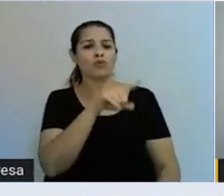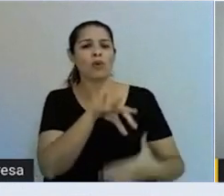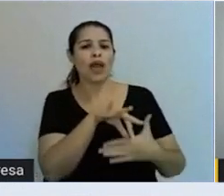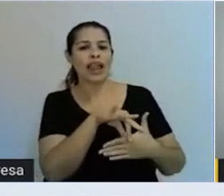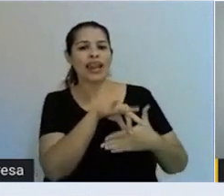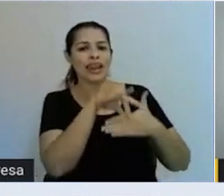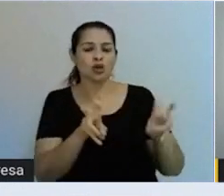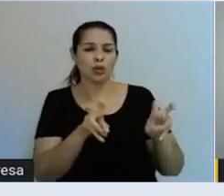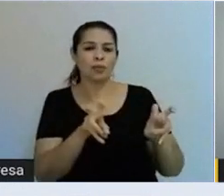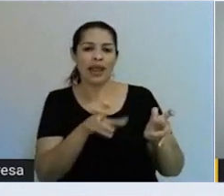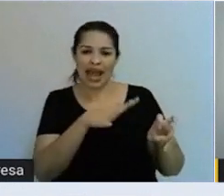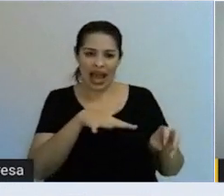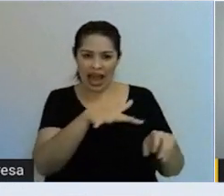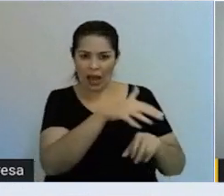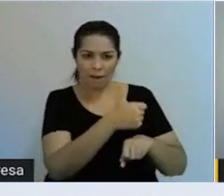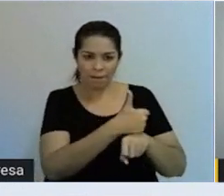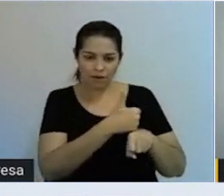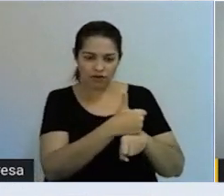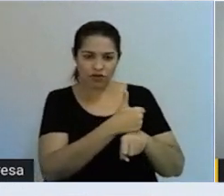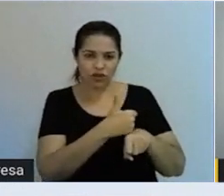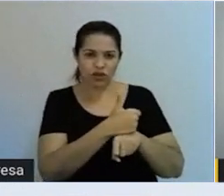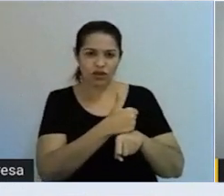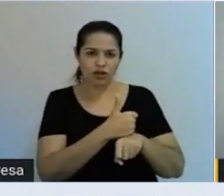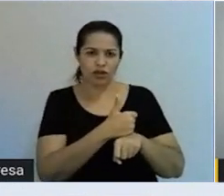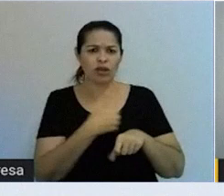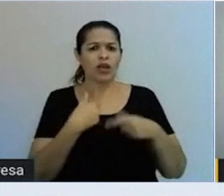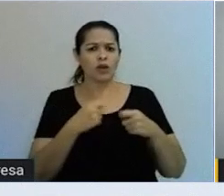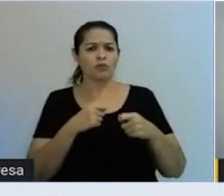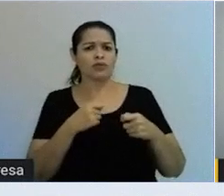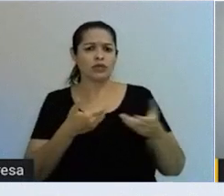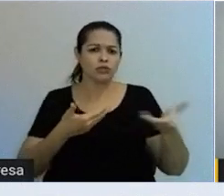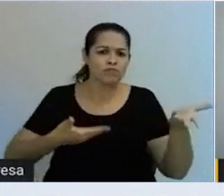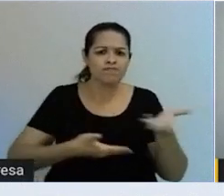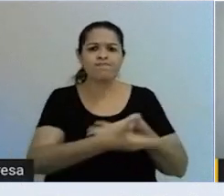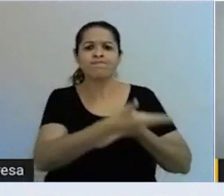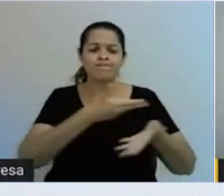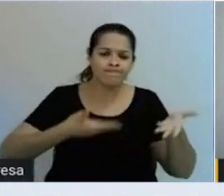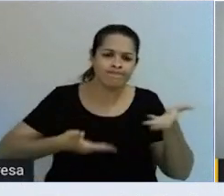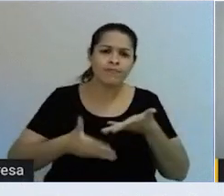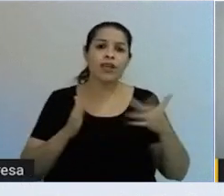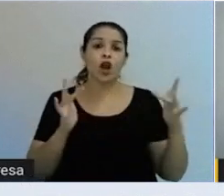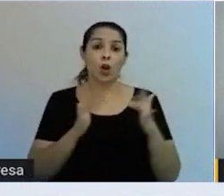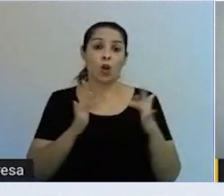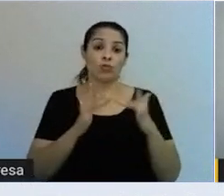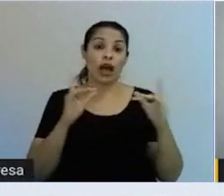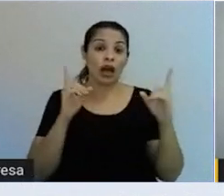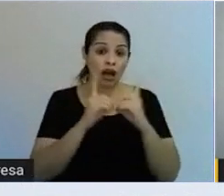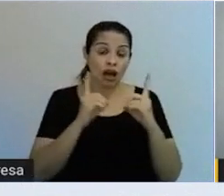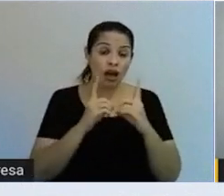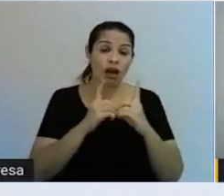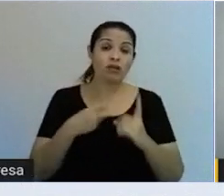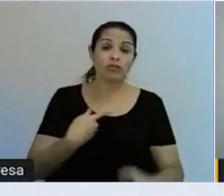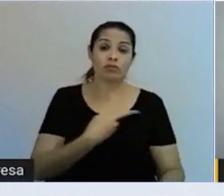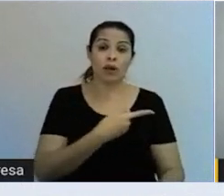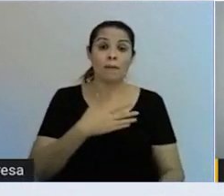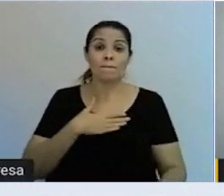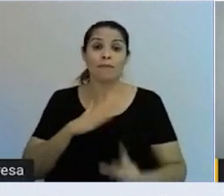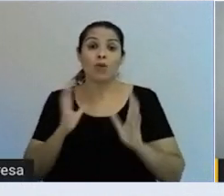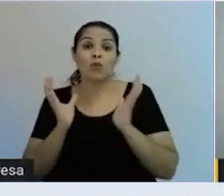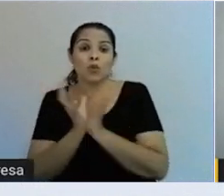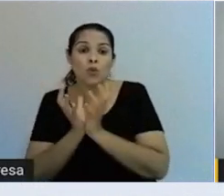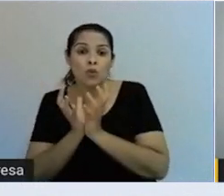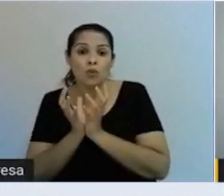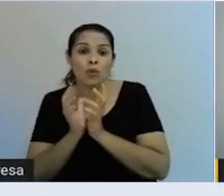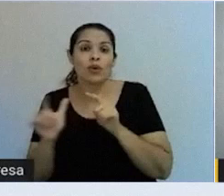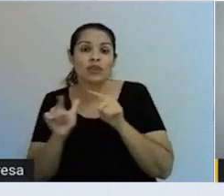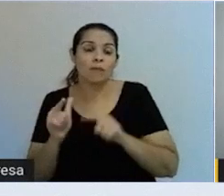manutenção profissional. Cara, eu vou dar total assistência para ele. E eu vou fazer com que a minha equipe trabalhe junto com ele. Para